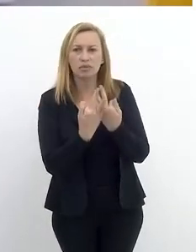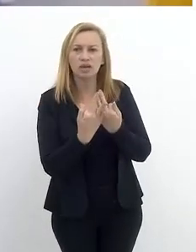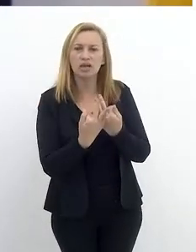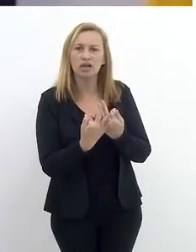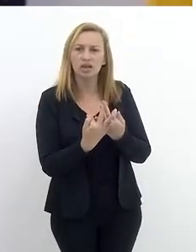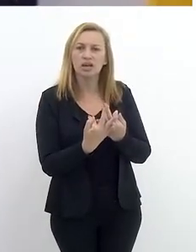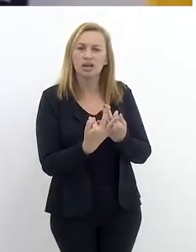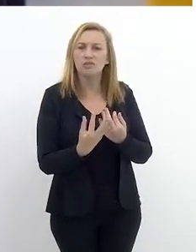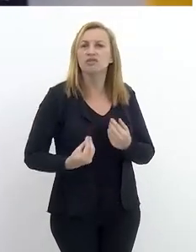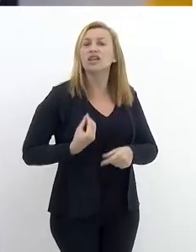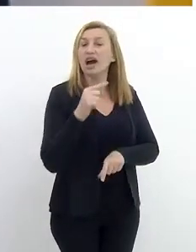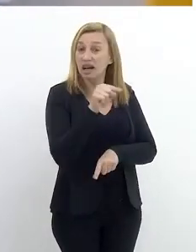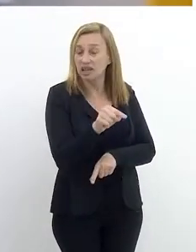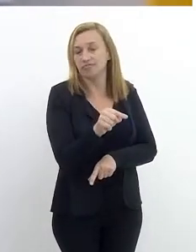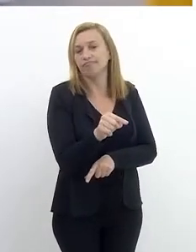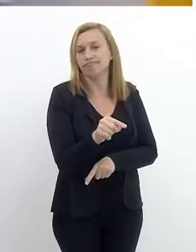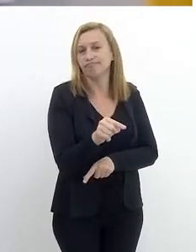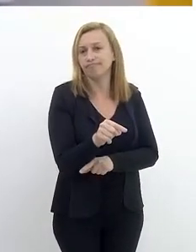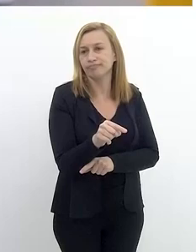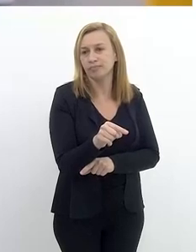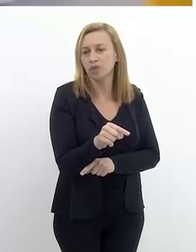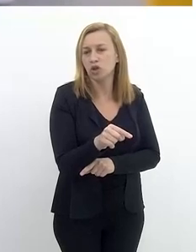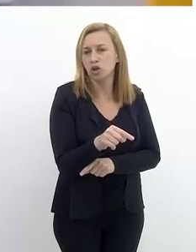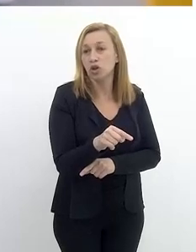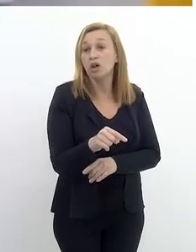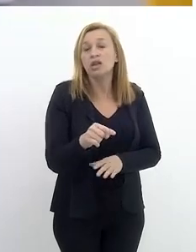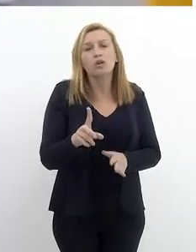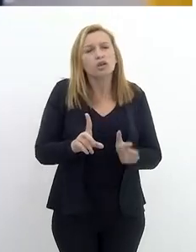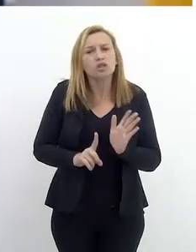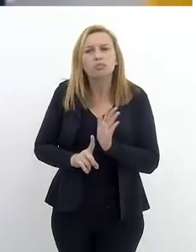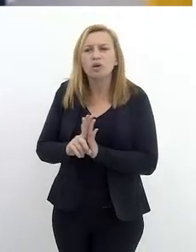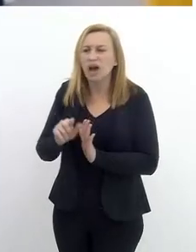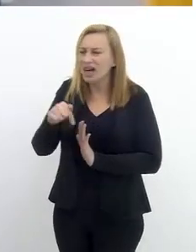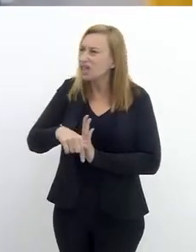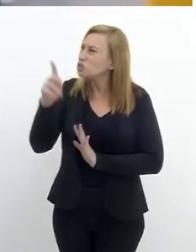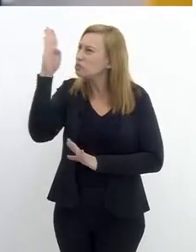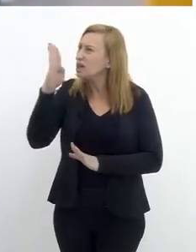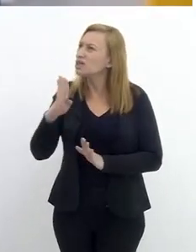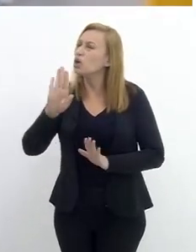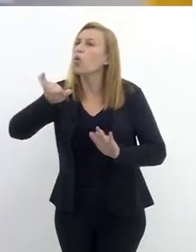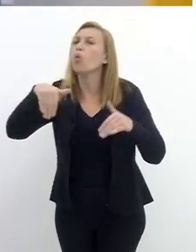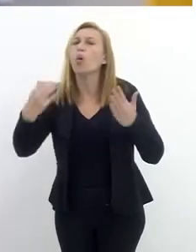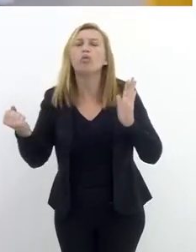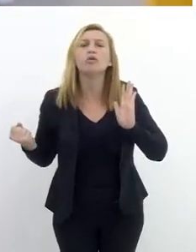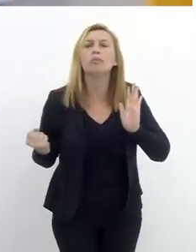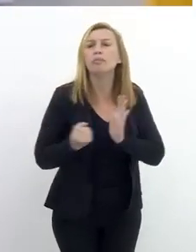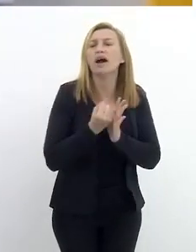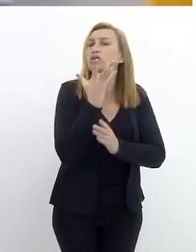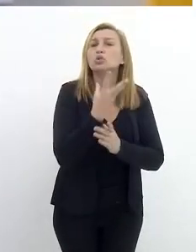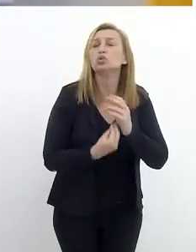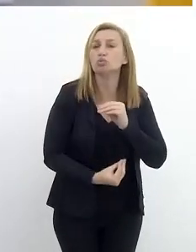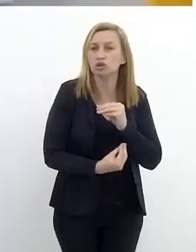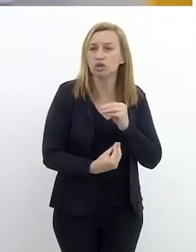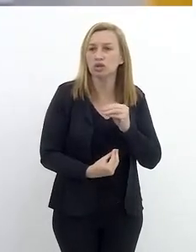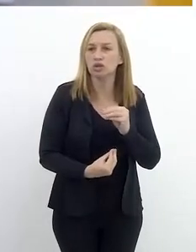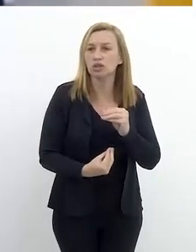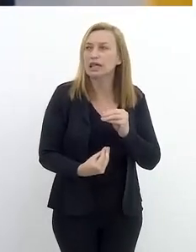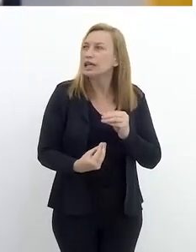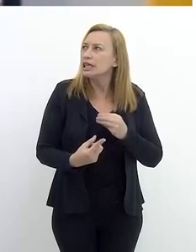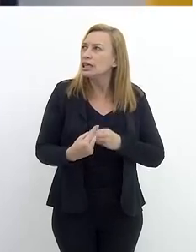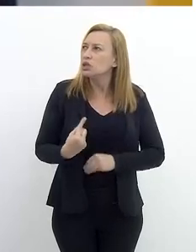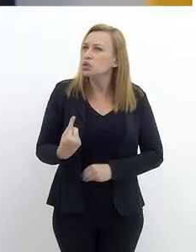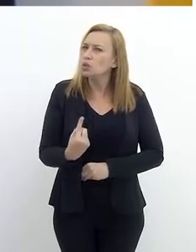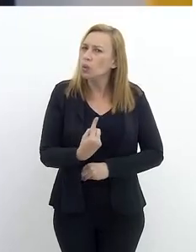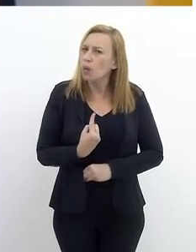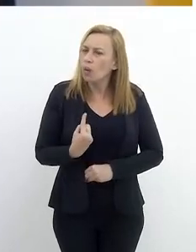pessoas desaparecidas estava ali. Então, a gente perguntou aqui no Brasil qual é o impacto do desaparecimento e